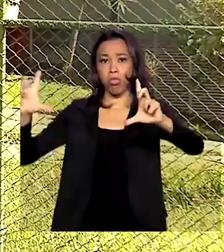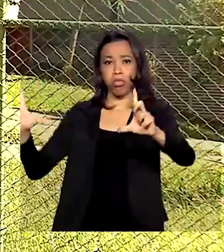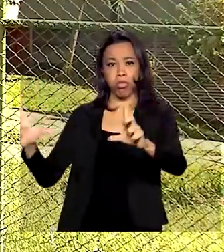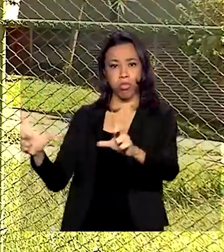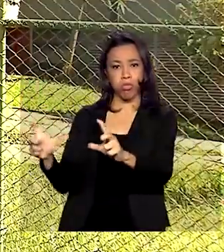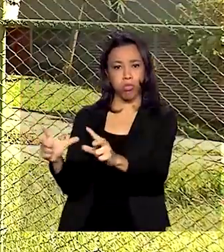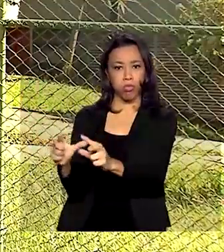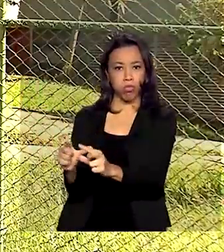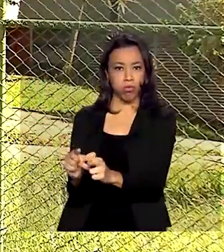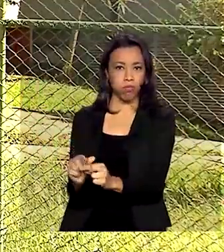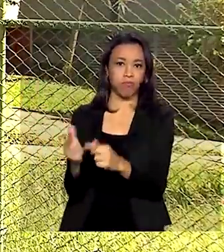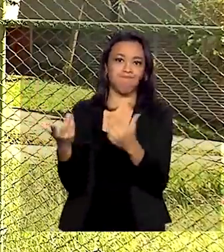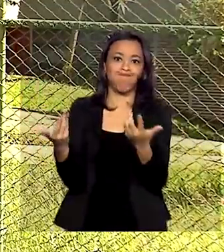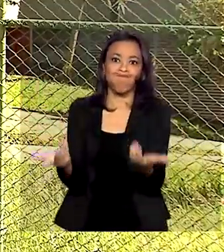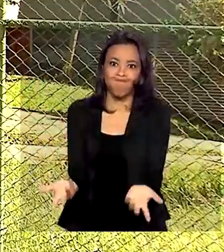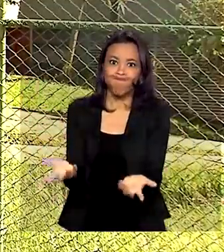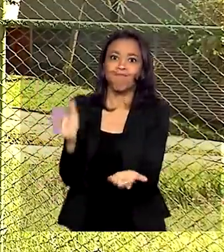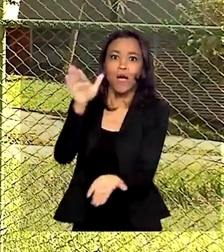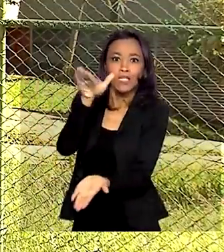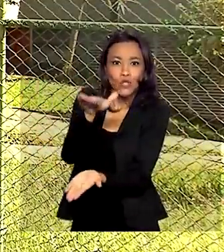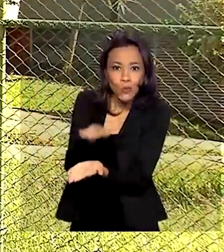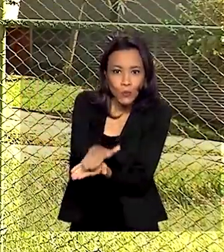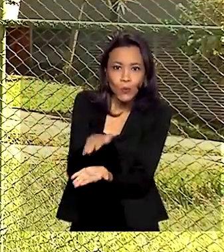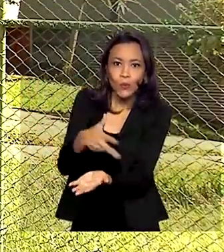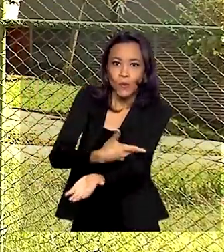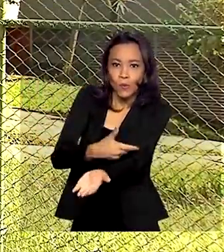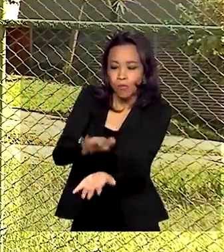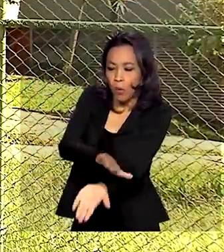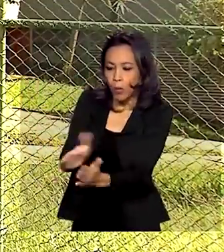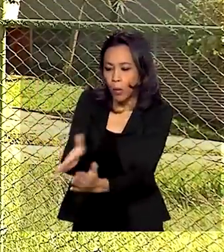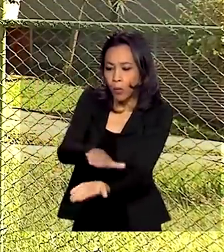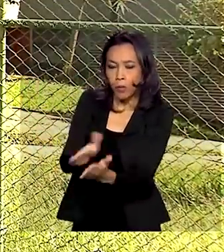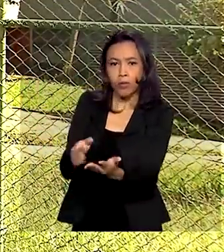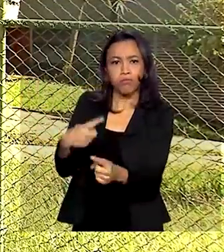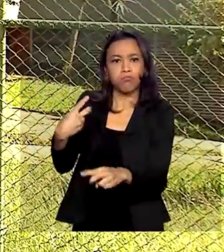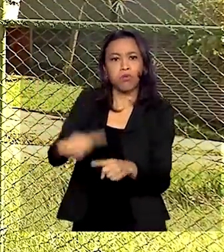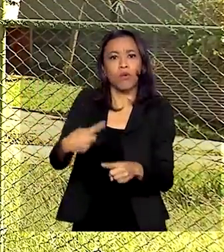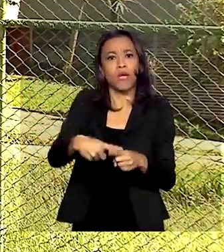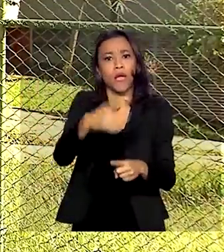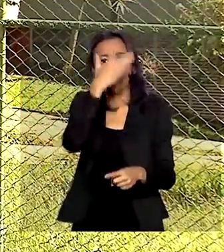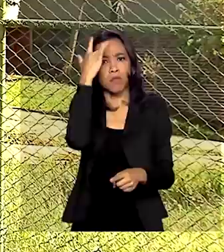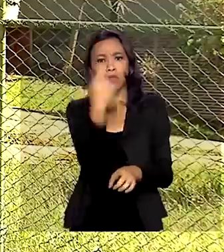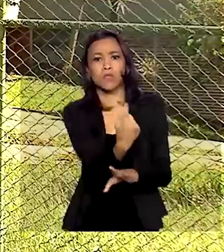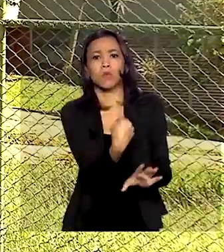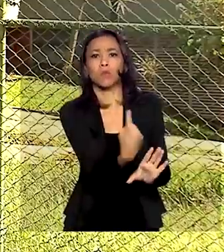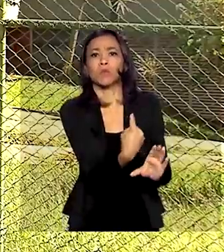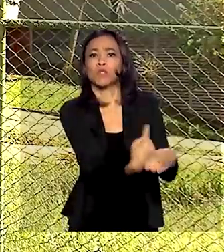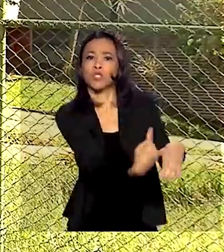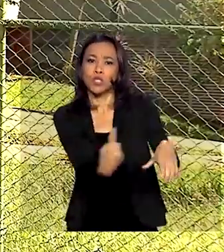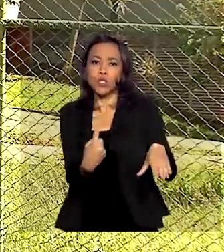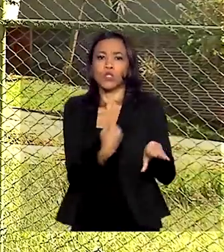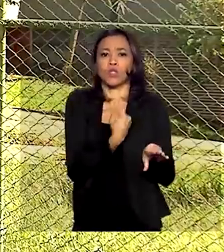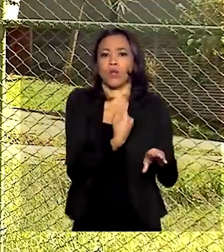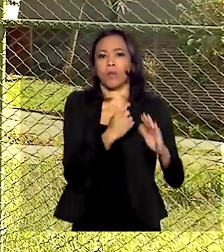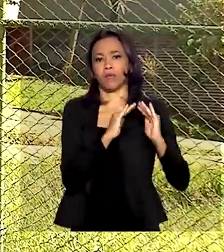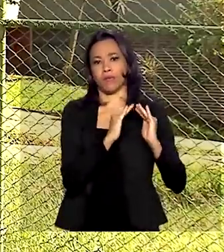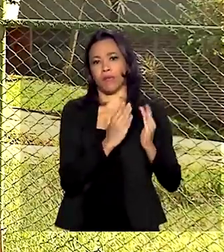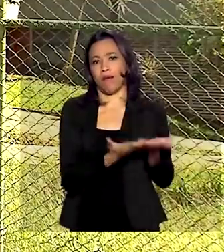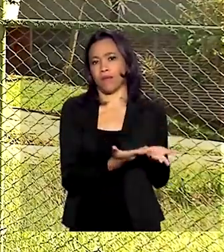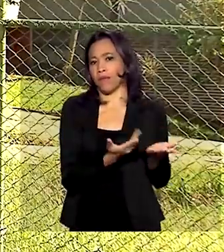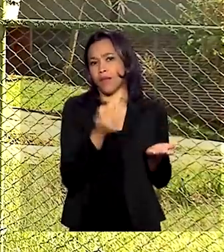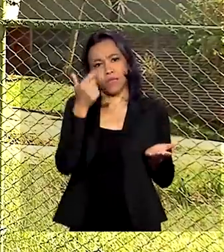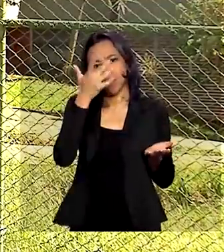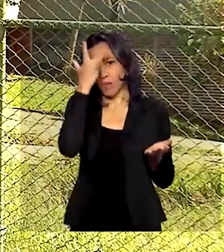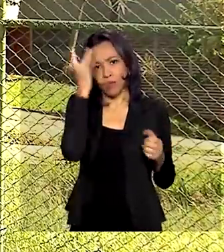que os estoques de sangue baixaram muito por conta das medidas de isolamento social. E a demanda por